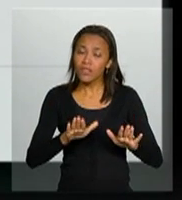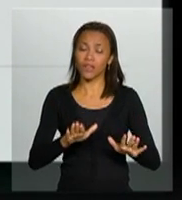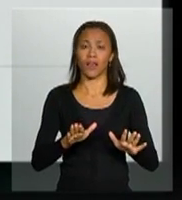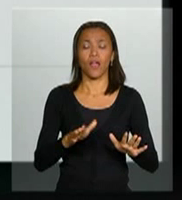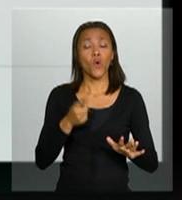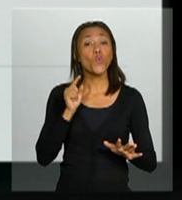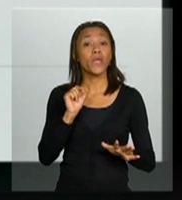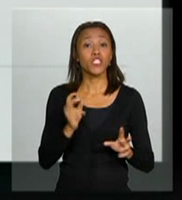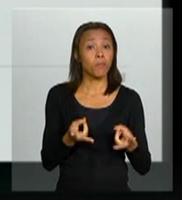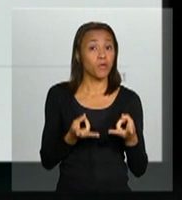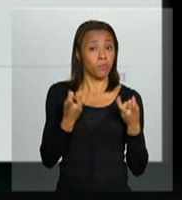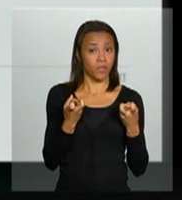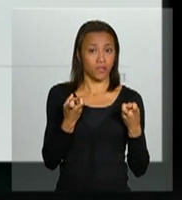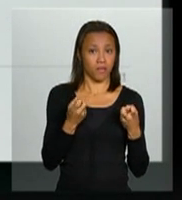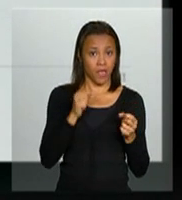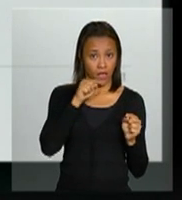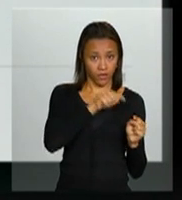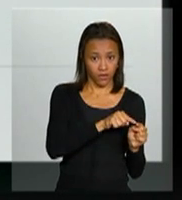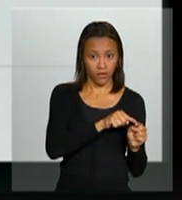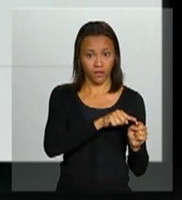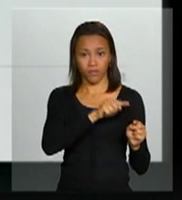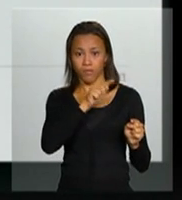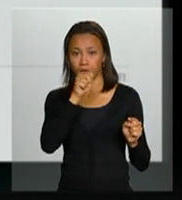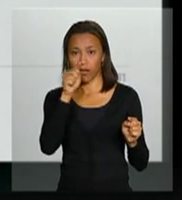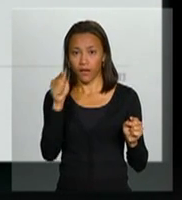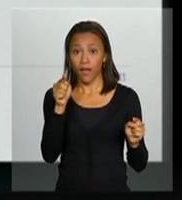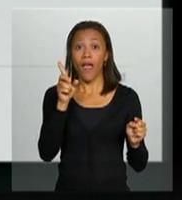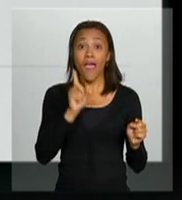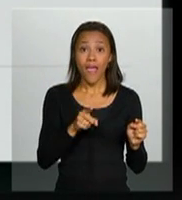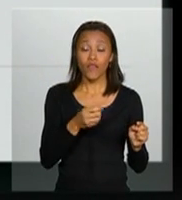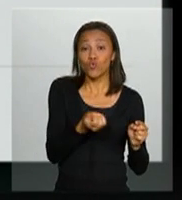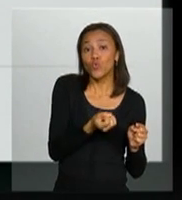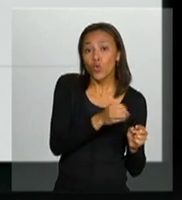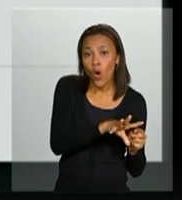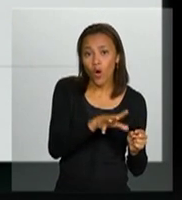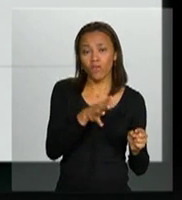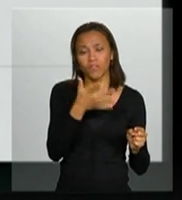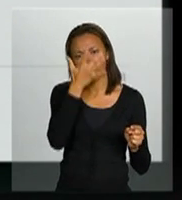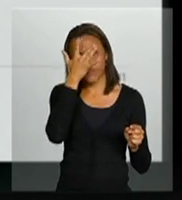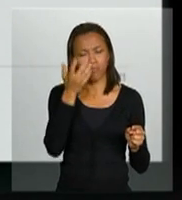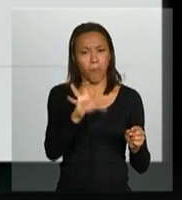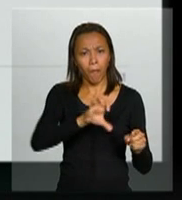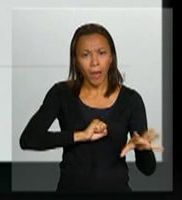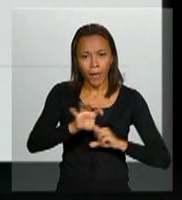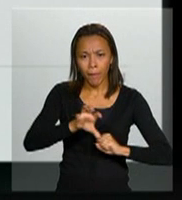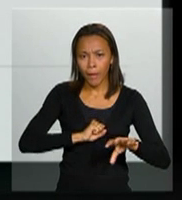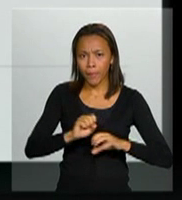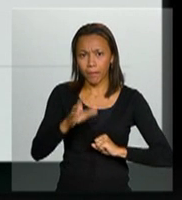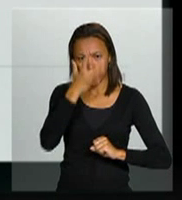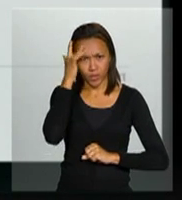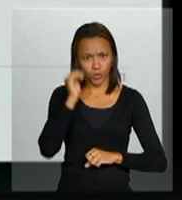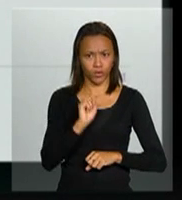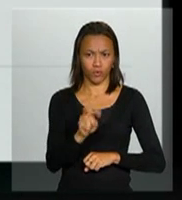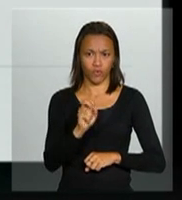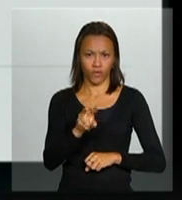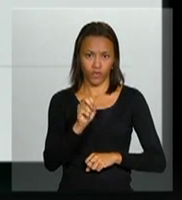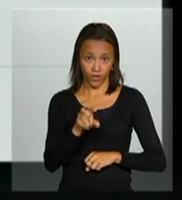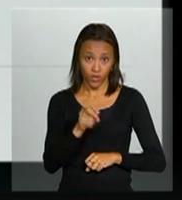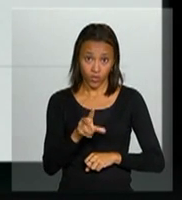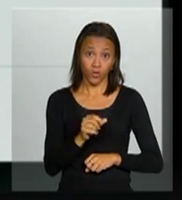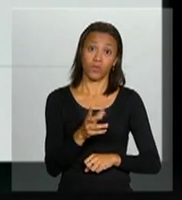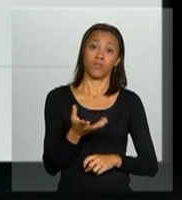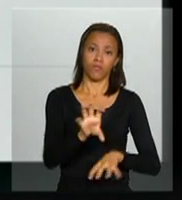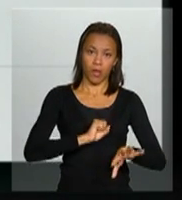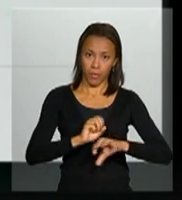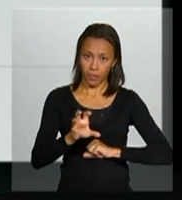diferença do crescimento aqui é que era da entrada de novos casos, novas infecções, e aqui, novas